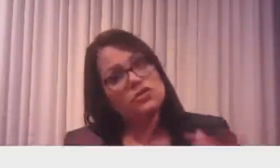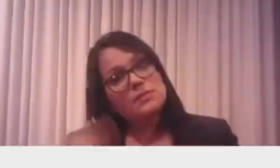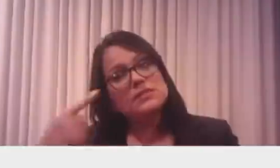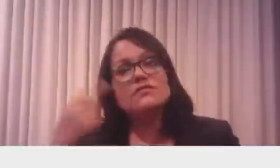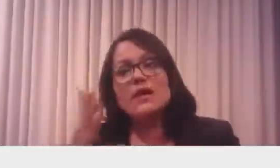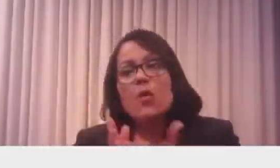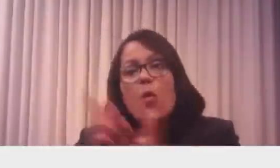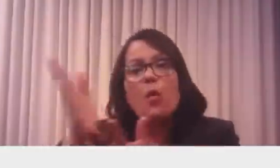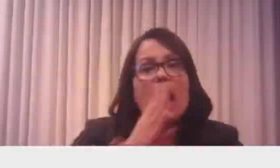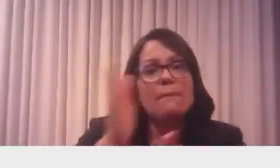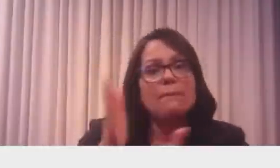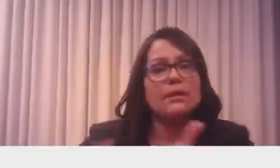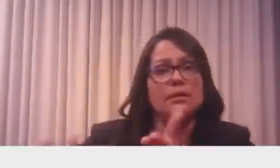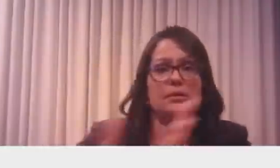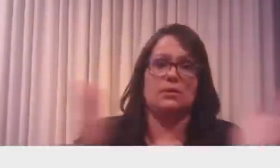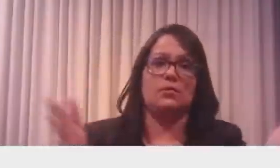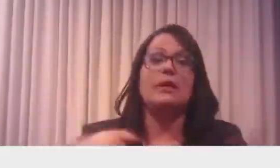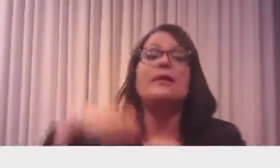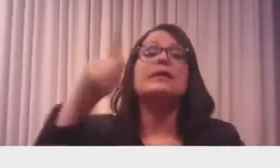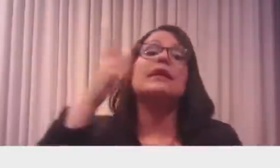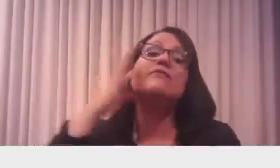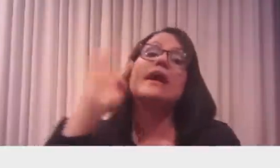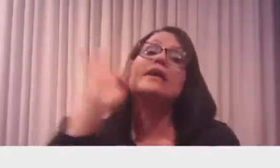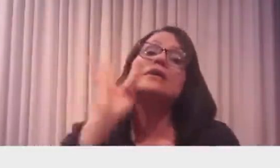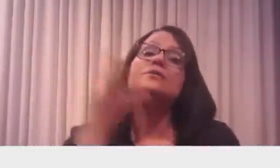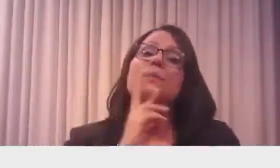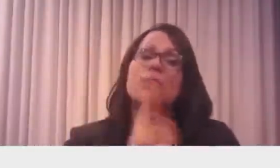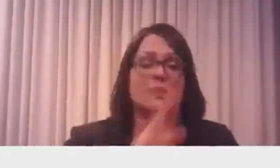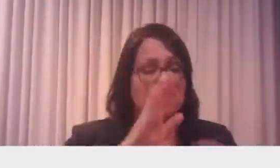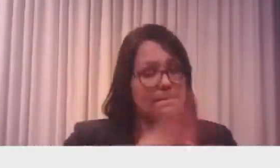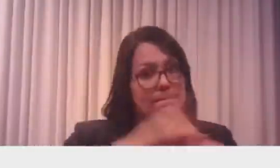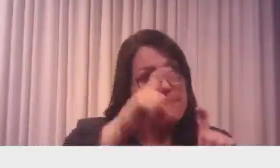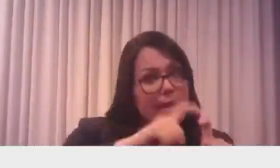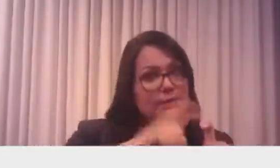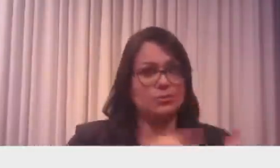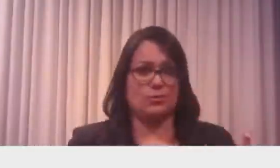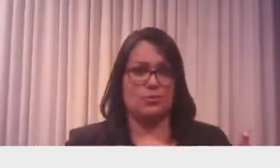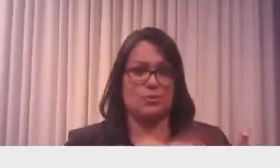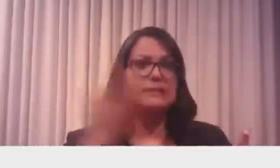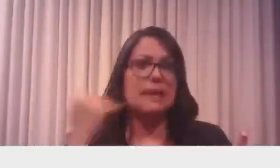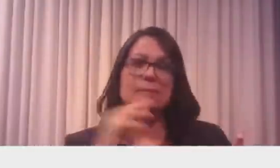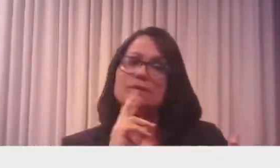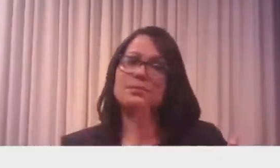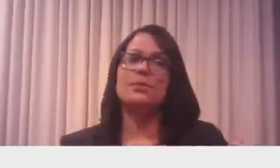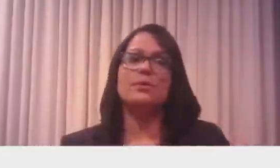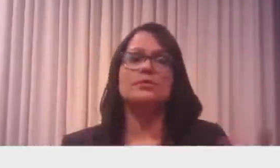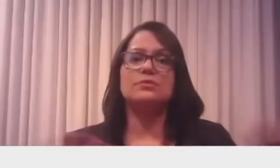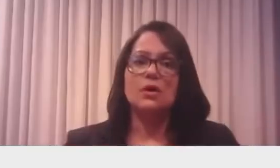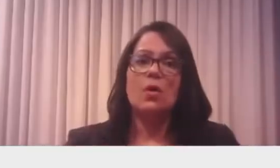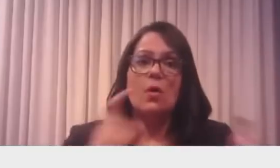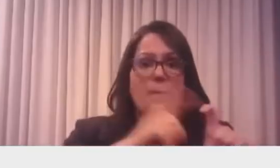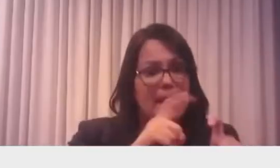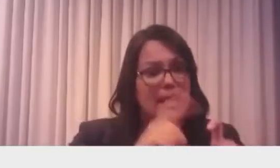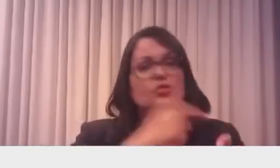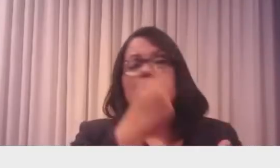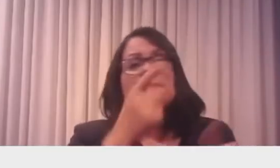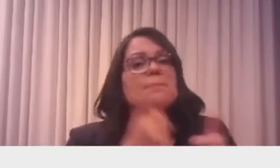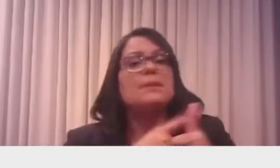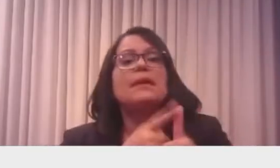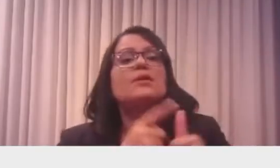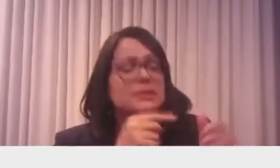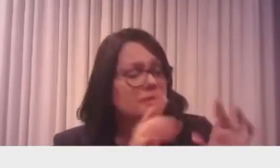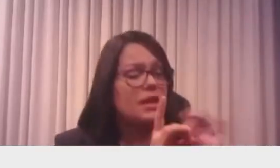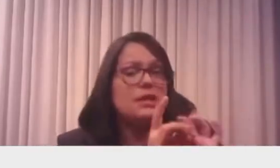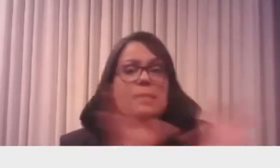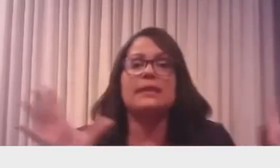São os médicos. O primeiro sinal, né, para o médico buscar a solução é que tem que ter liberdade. O tratamento